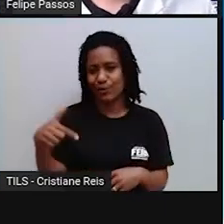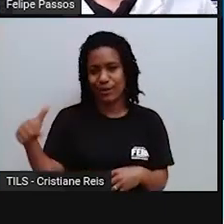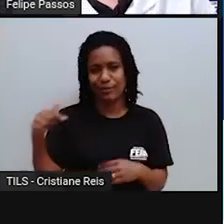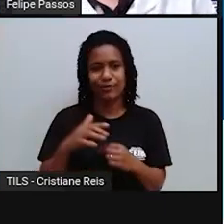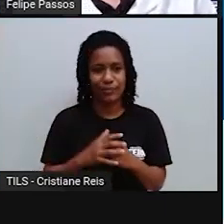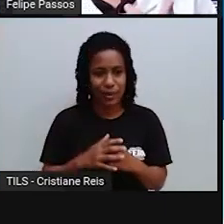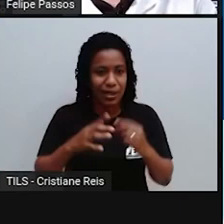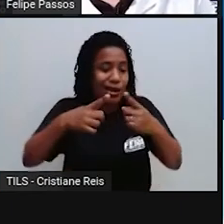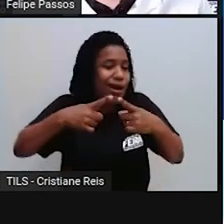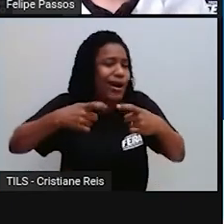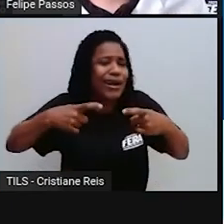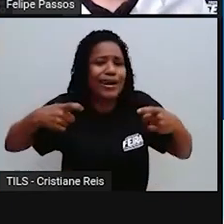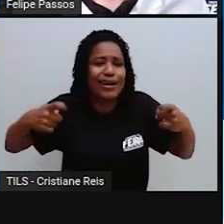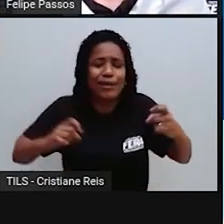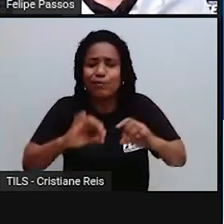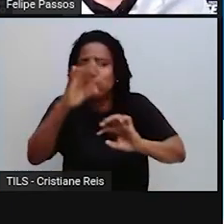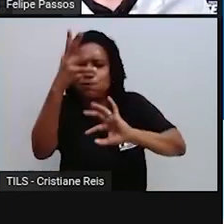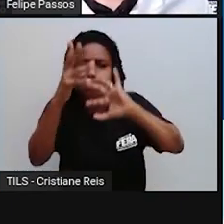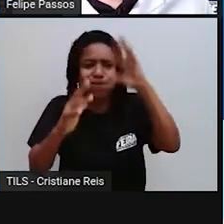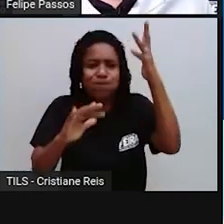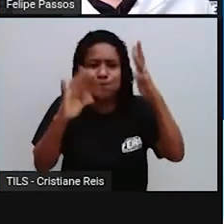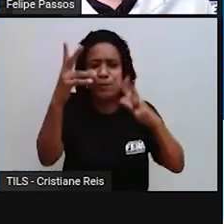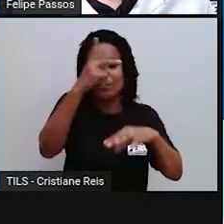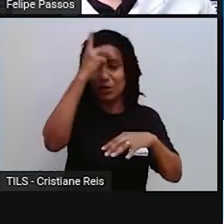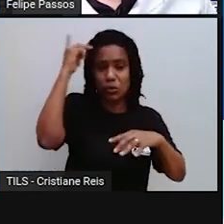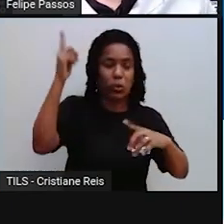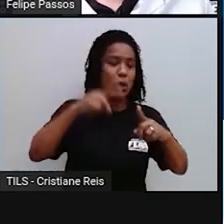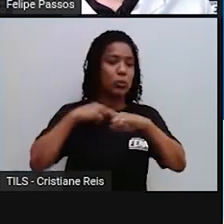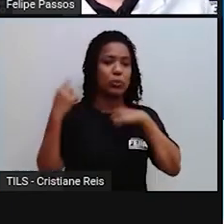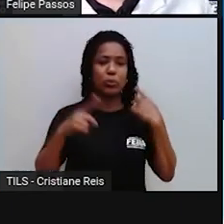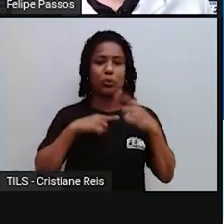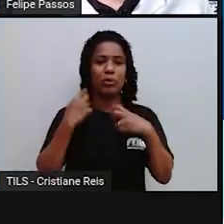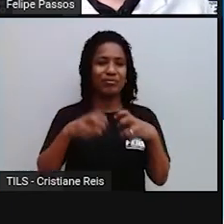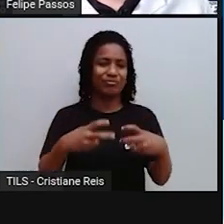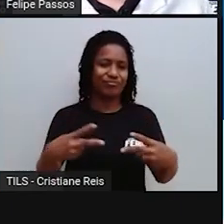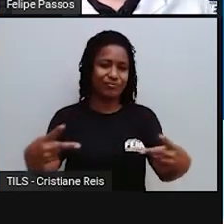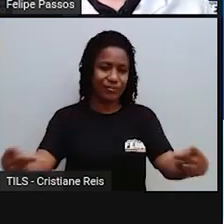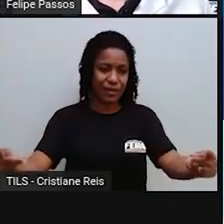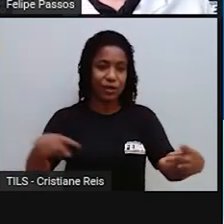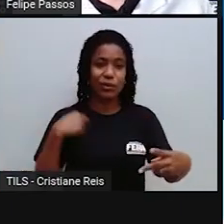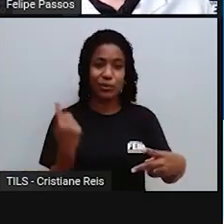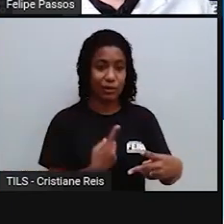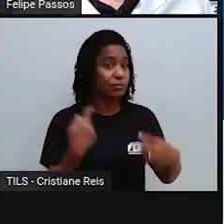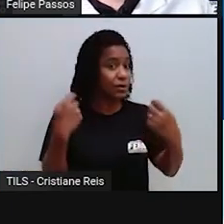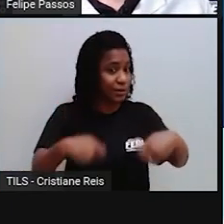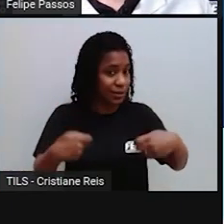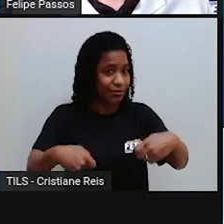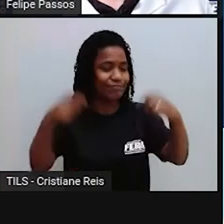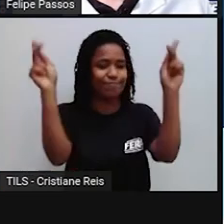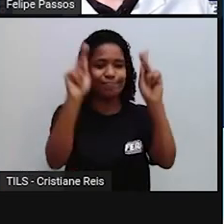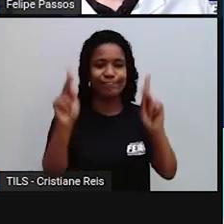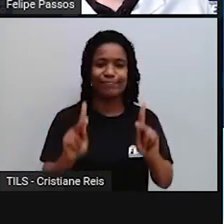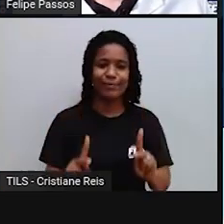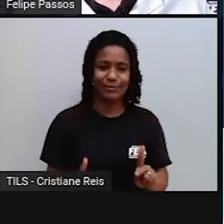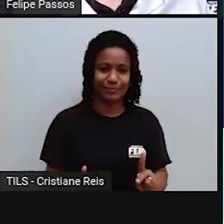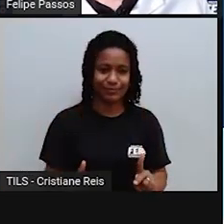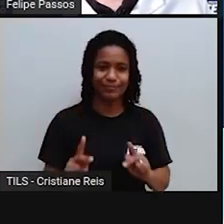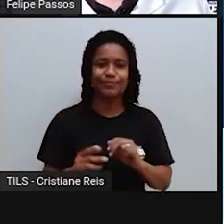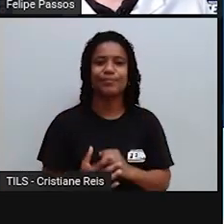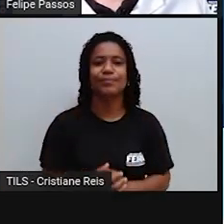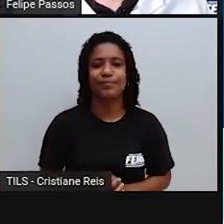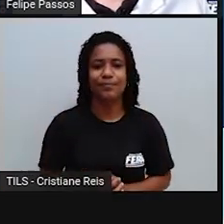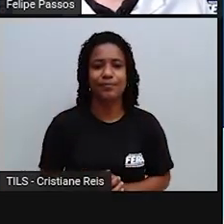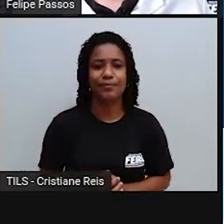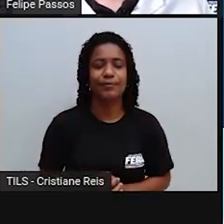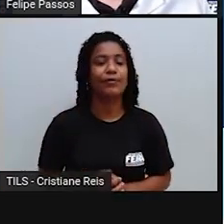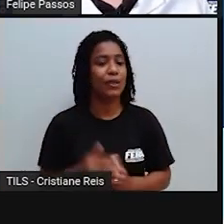nas guerras sem nem saber por que está morrendo. Então, a gente precisa garantir a paz. E, por fim, parcerias e